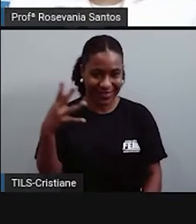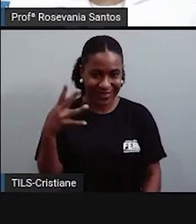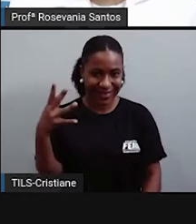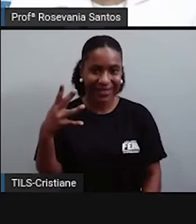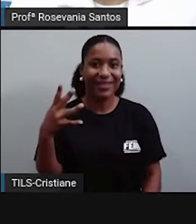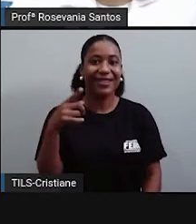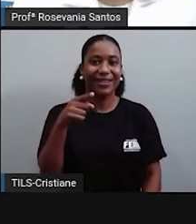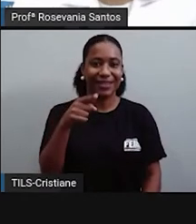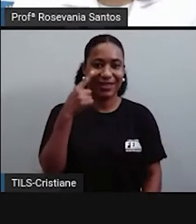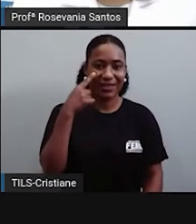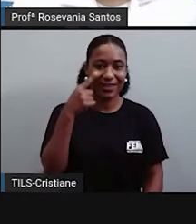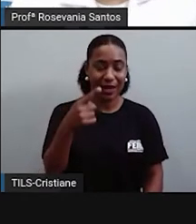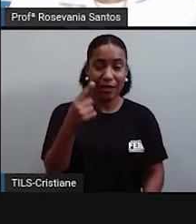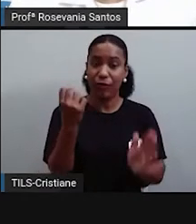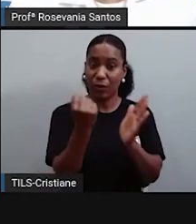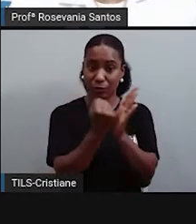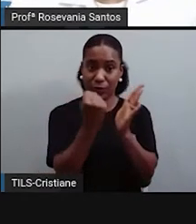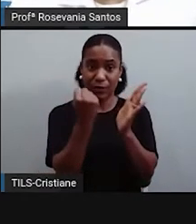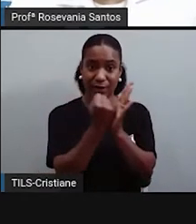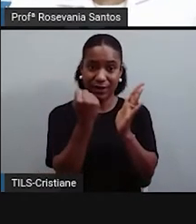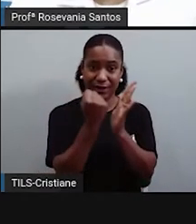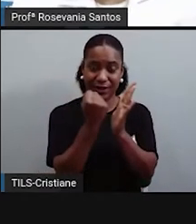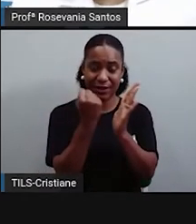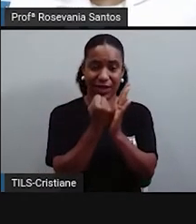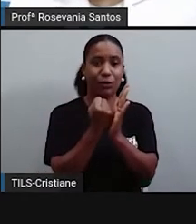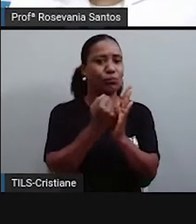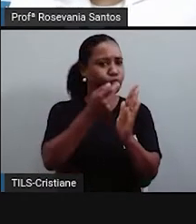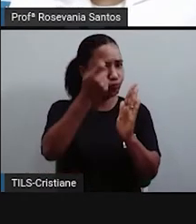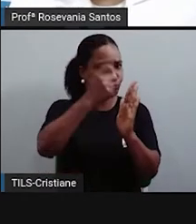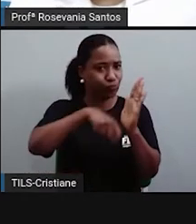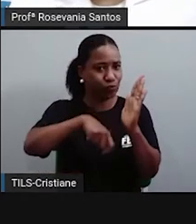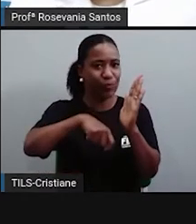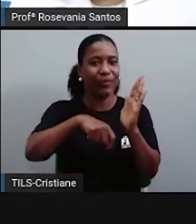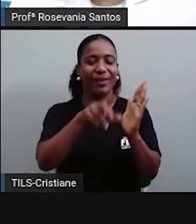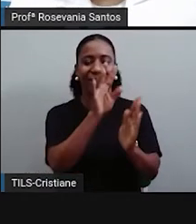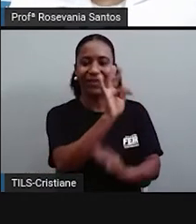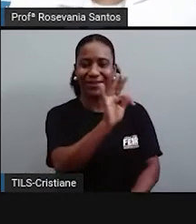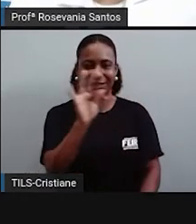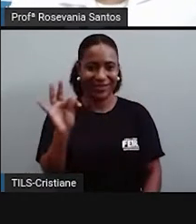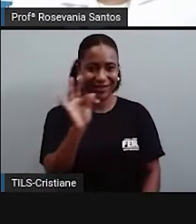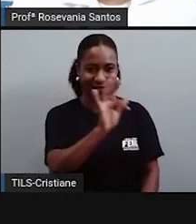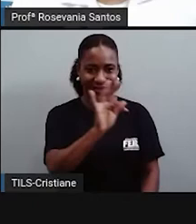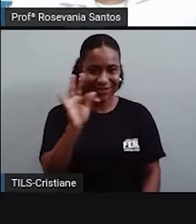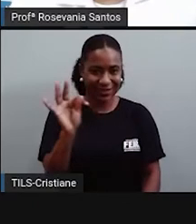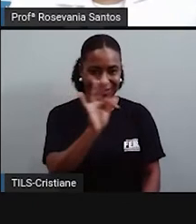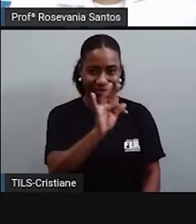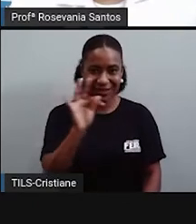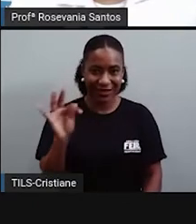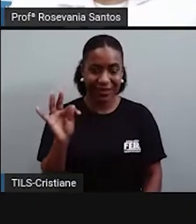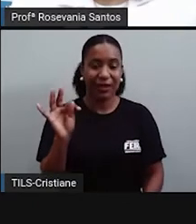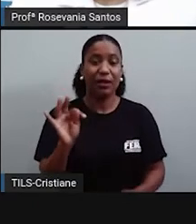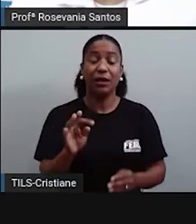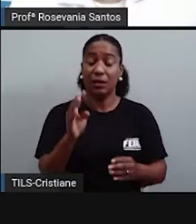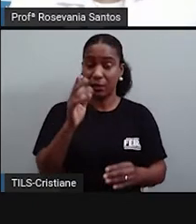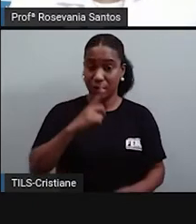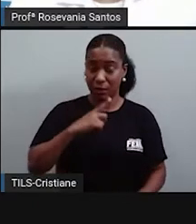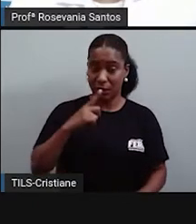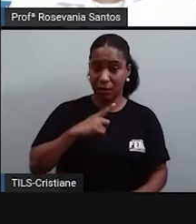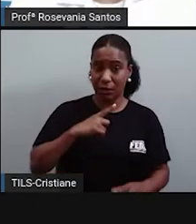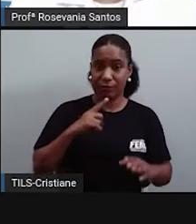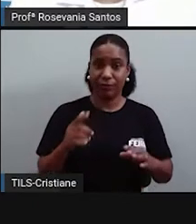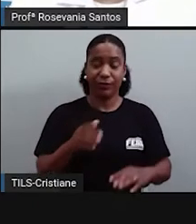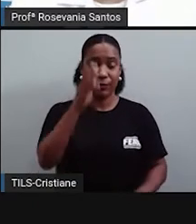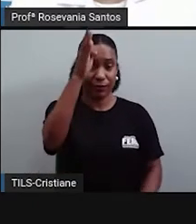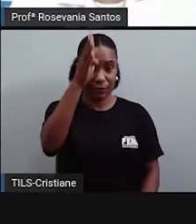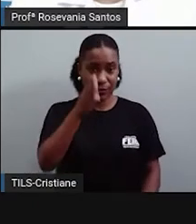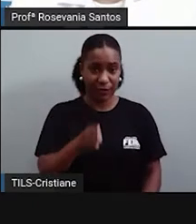o tratado de todo o vídeo. E esse tratado, como vocês já perceberam aqui, ele dividia as terras em